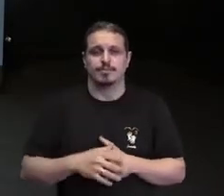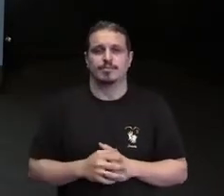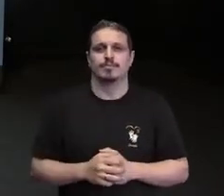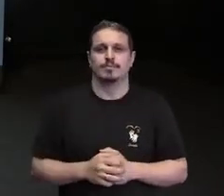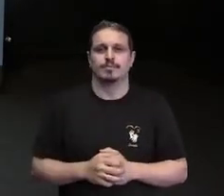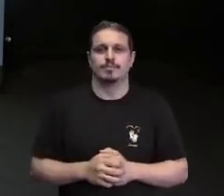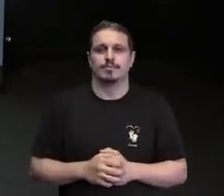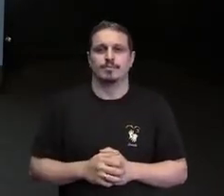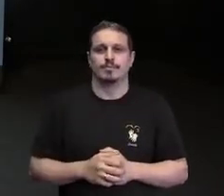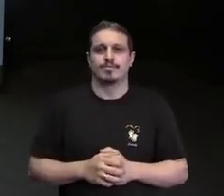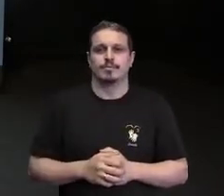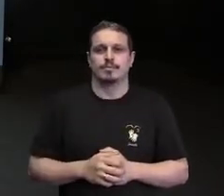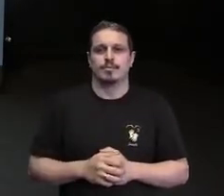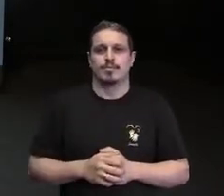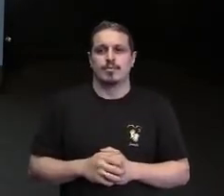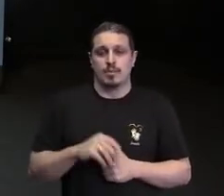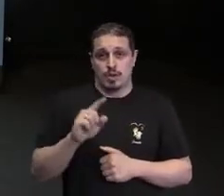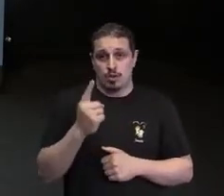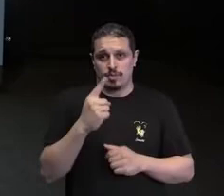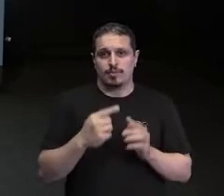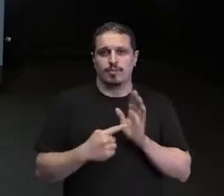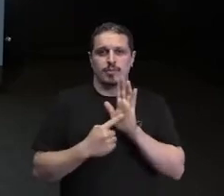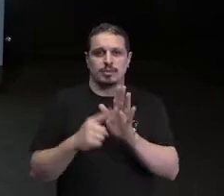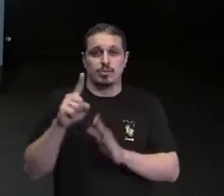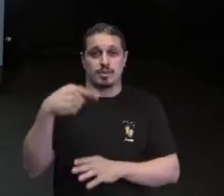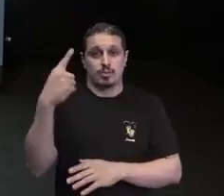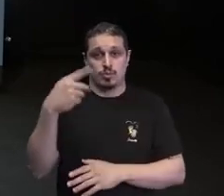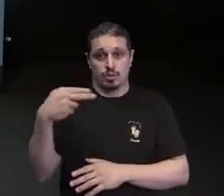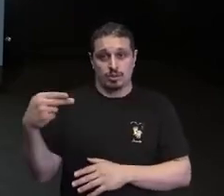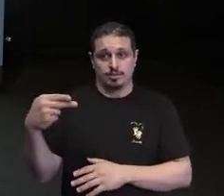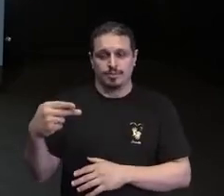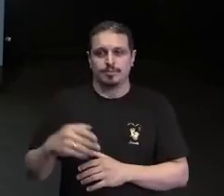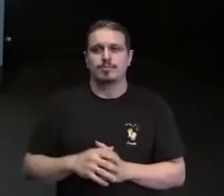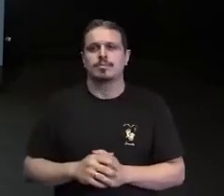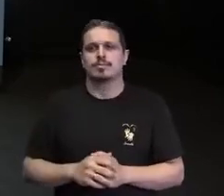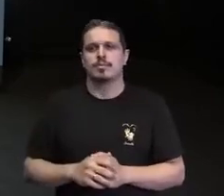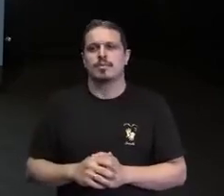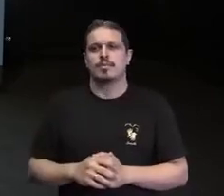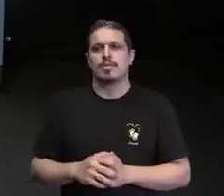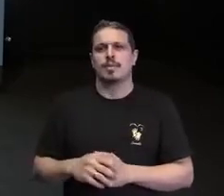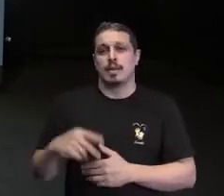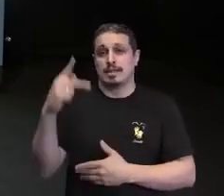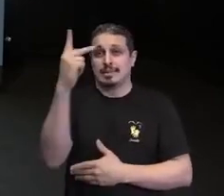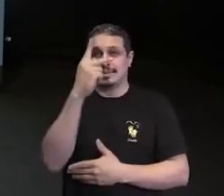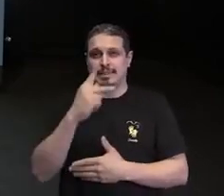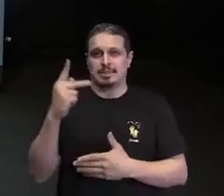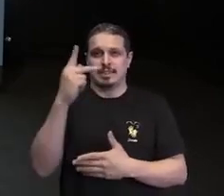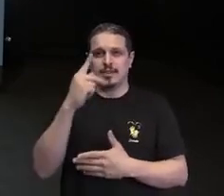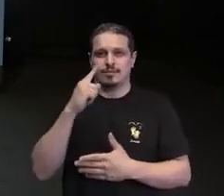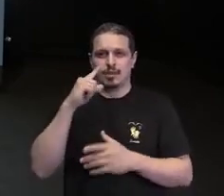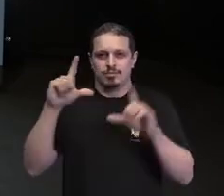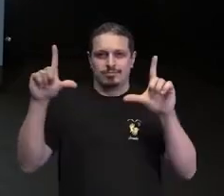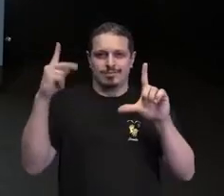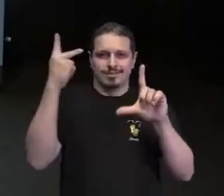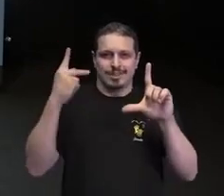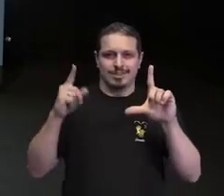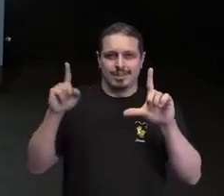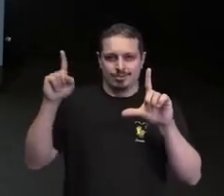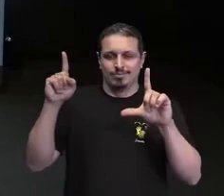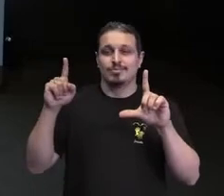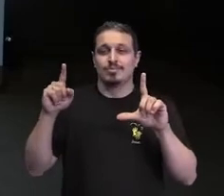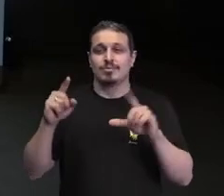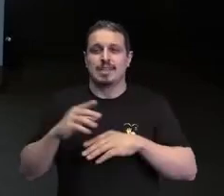E eu trago essa imagem, que é uma imagem de um pé. É um pé imaturo, um pé de um bebê, de um recém